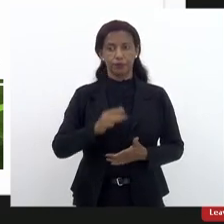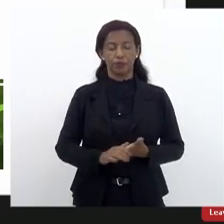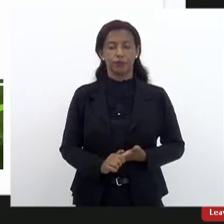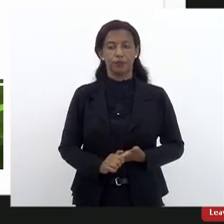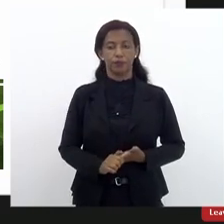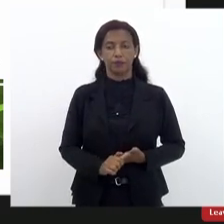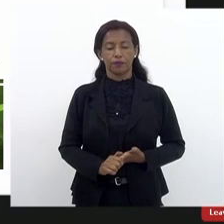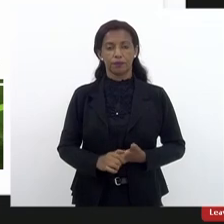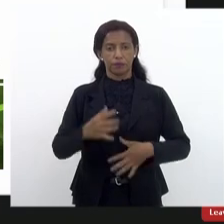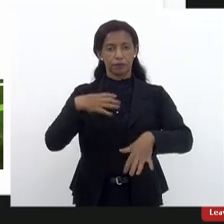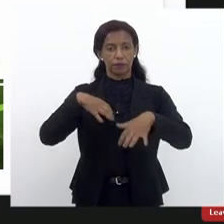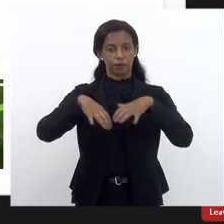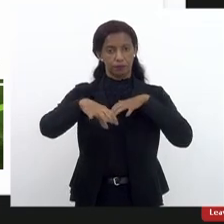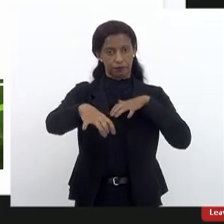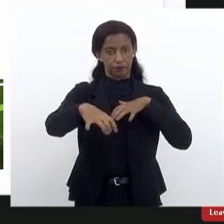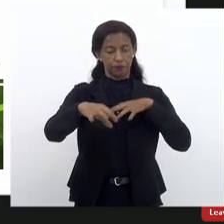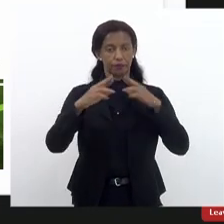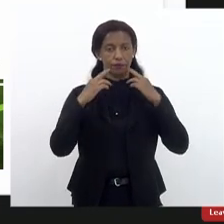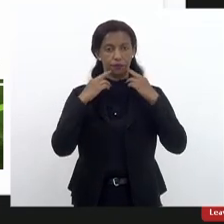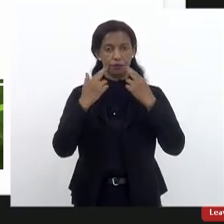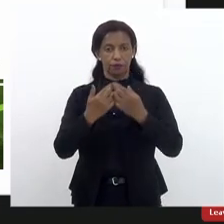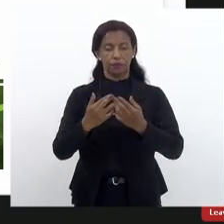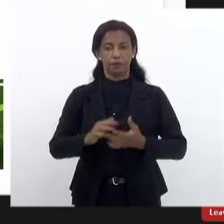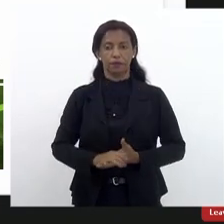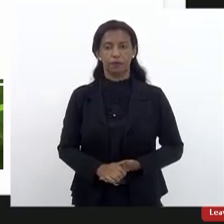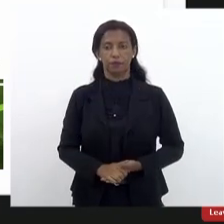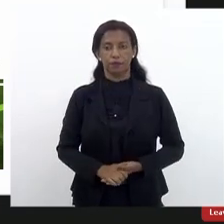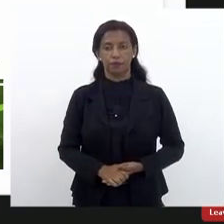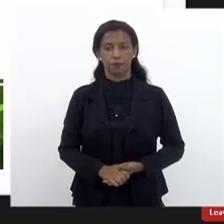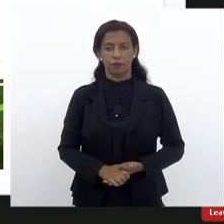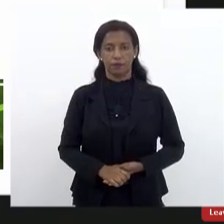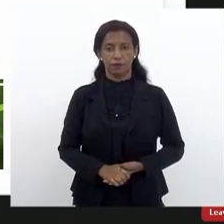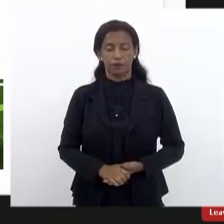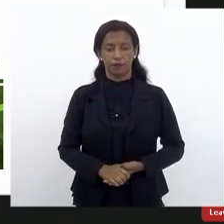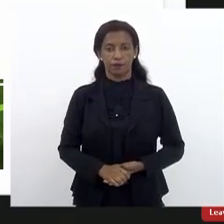plenárias realizaram-se de forma remota. Pode passar, gentileza.